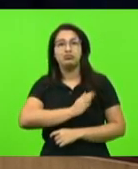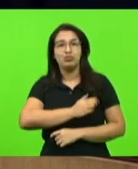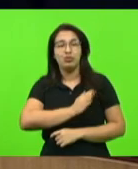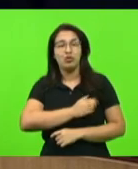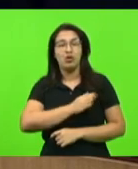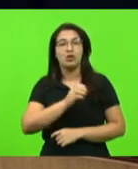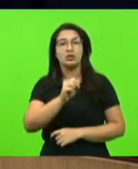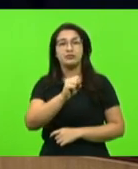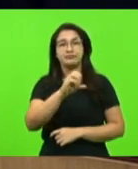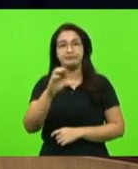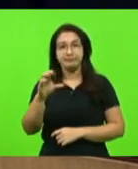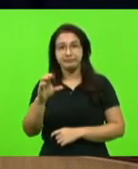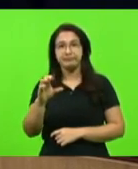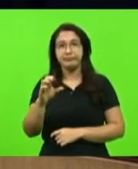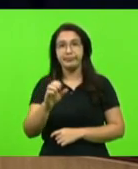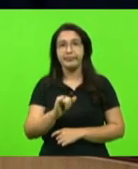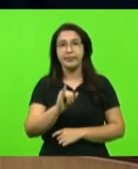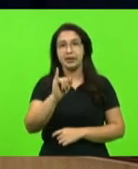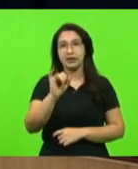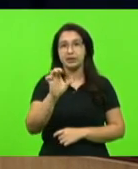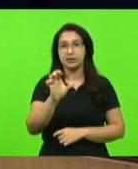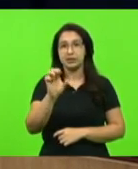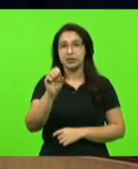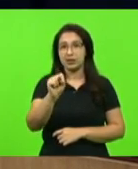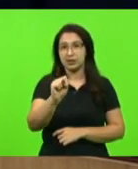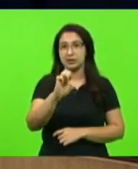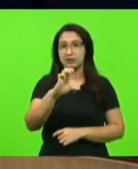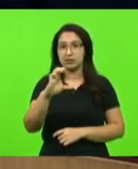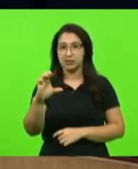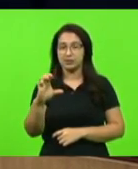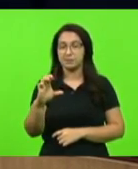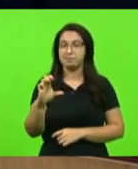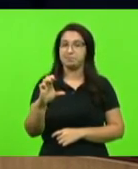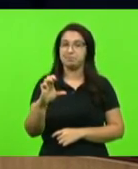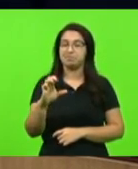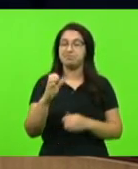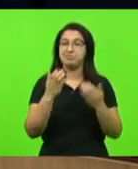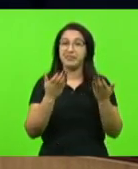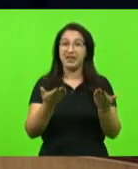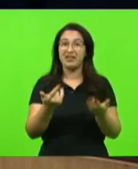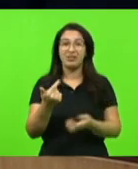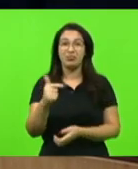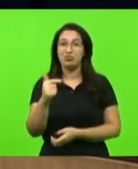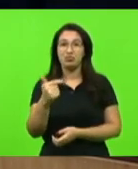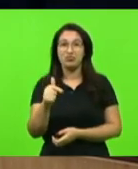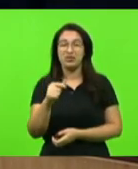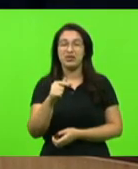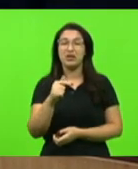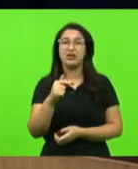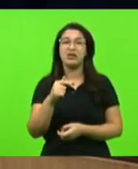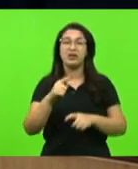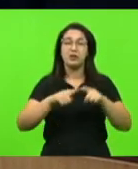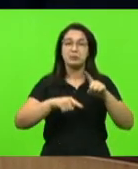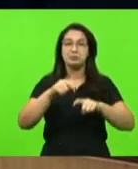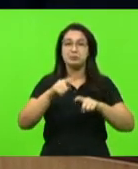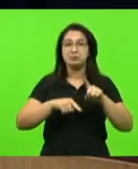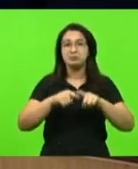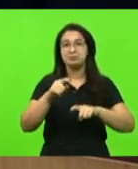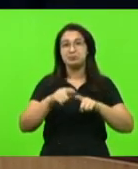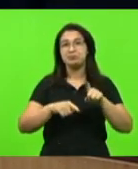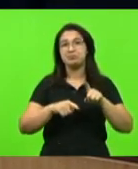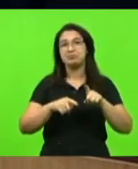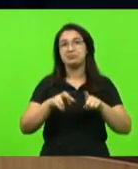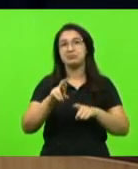Catarina, o ICSC, que não terá disponível os insumos radioativos